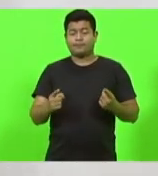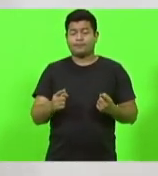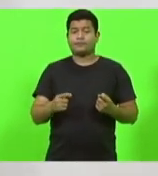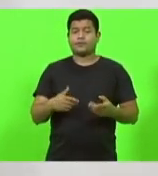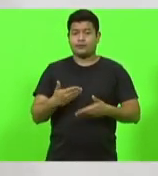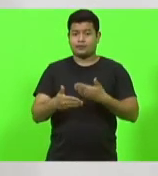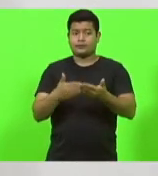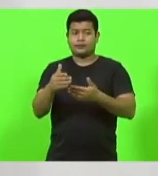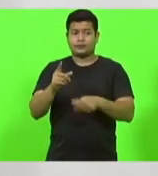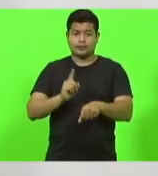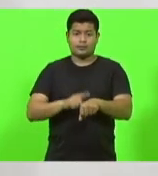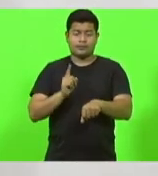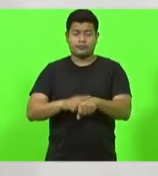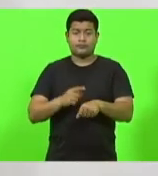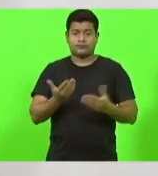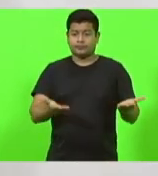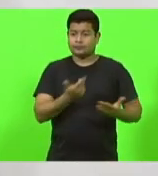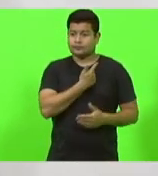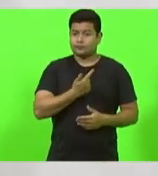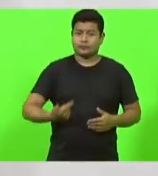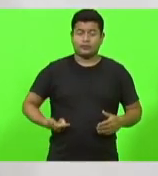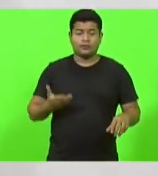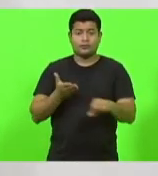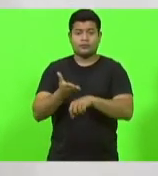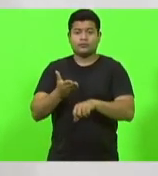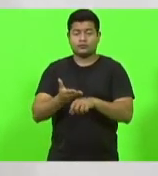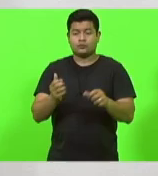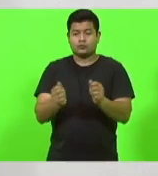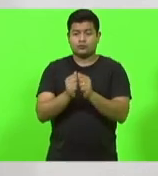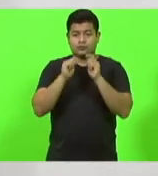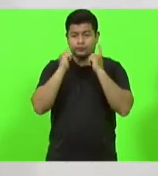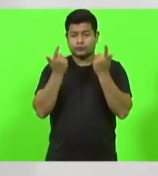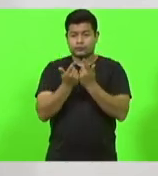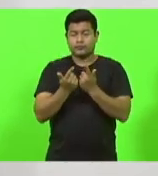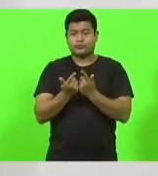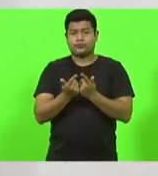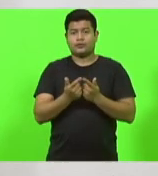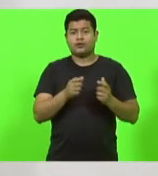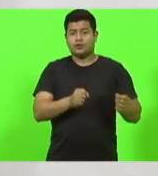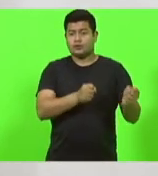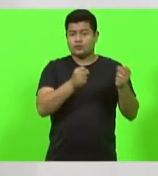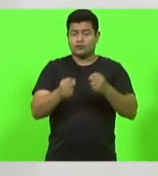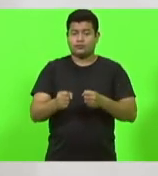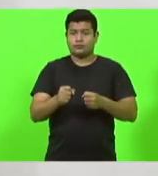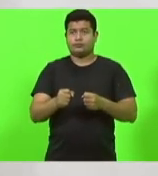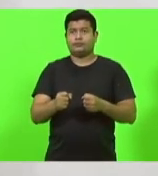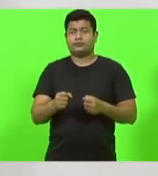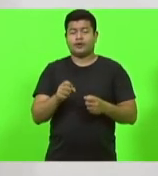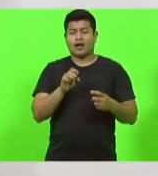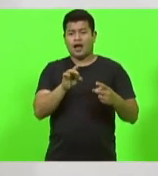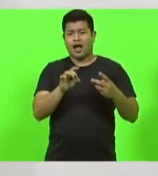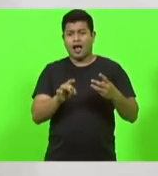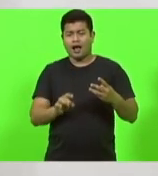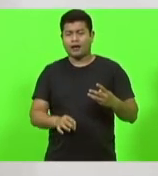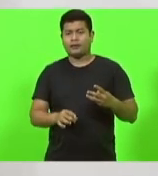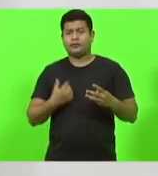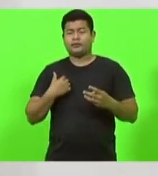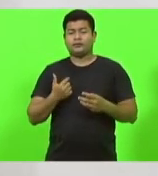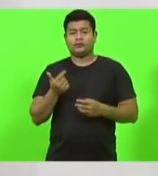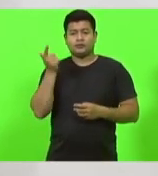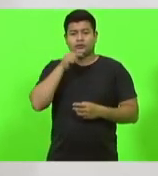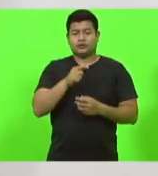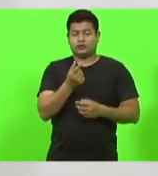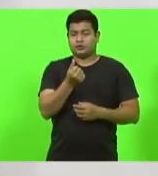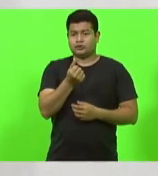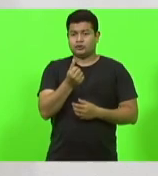nesse momento, o governo, com participação da Assembleia Legislativa, com os poderes, cada um desvinculando o recurso das suas